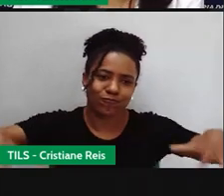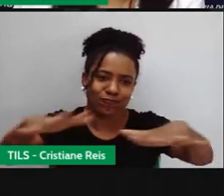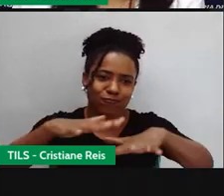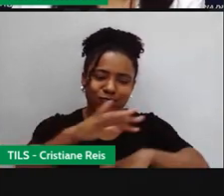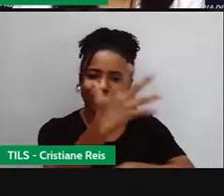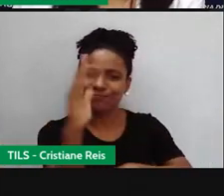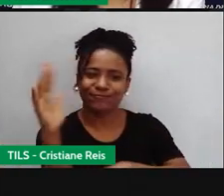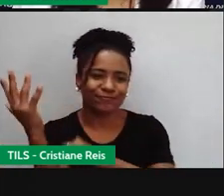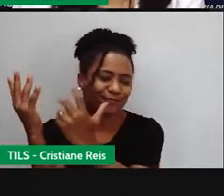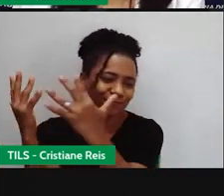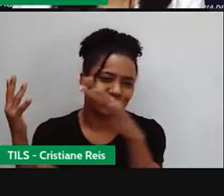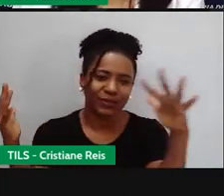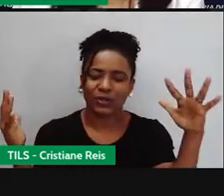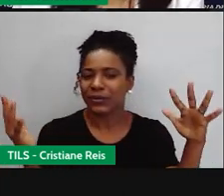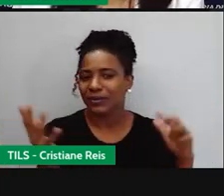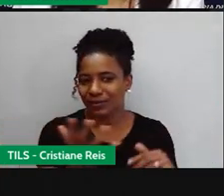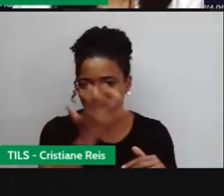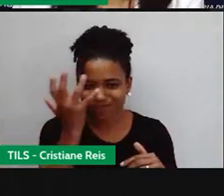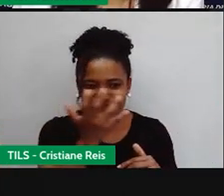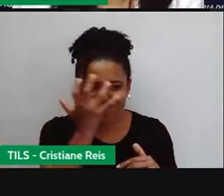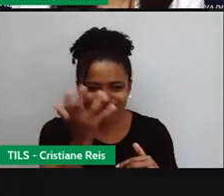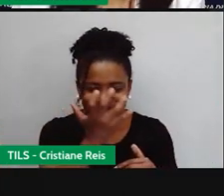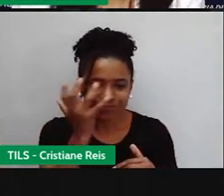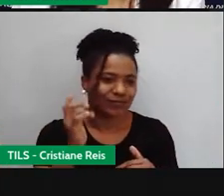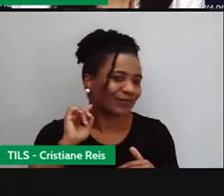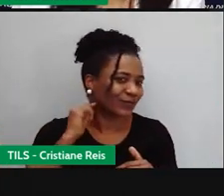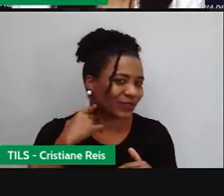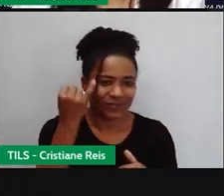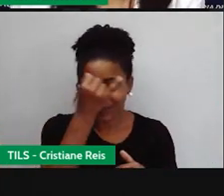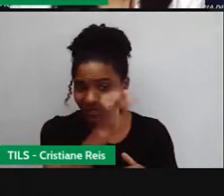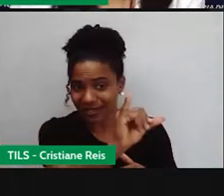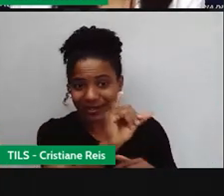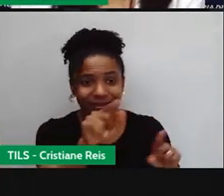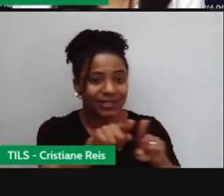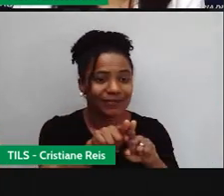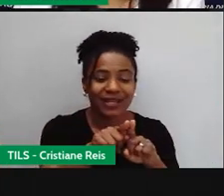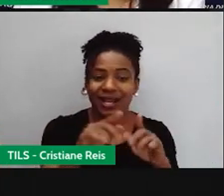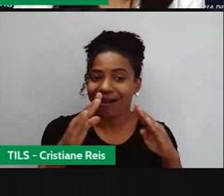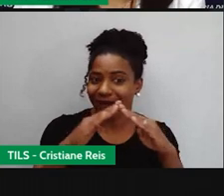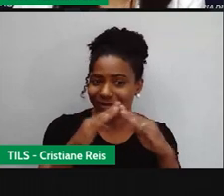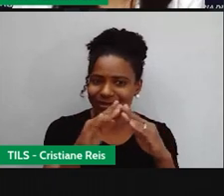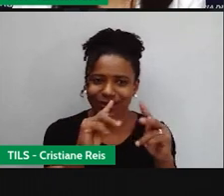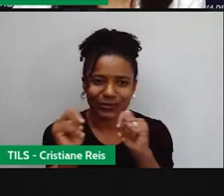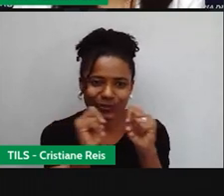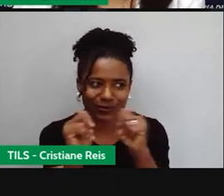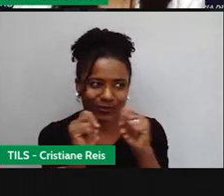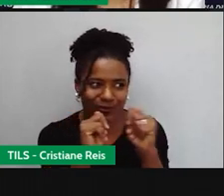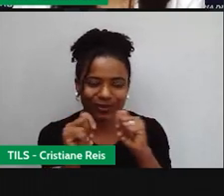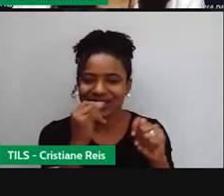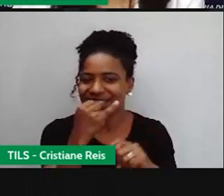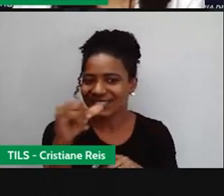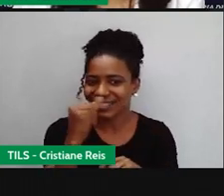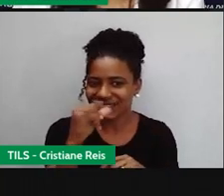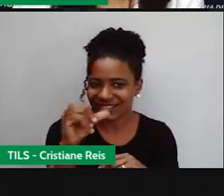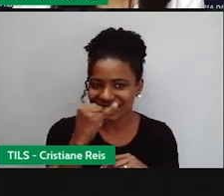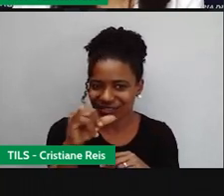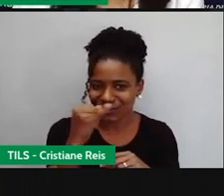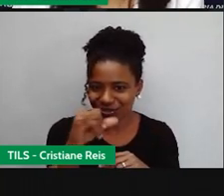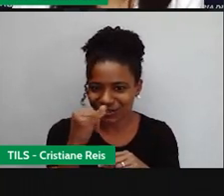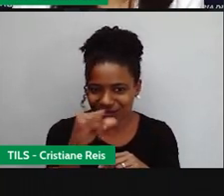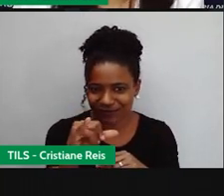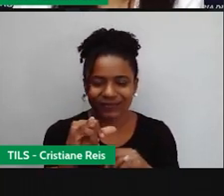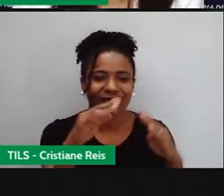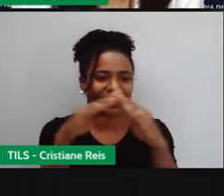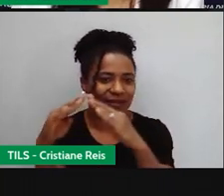redução da utilização da energia elétrica na redução das pontas, né? O consumo de energia elétrica aí